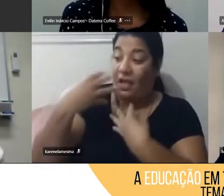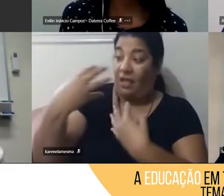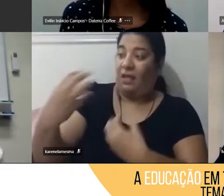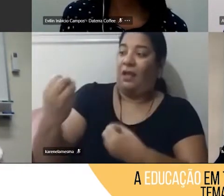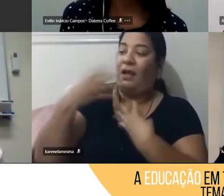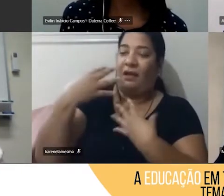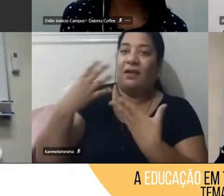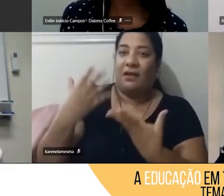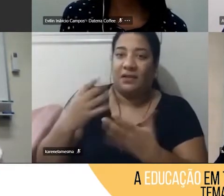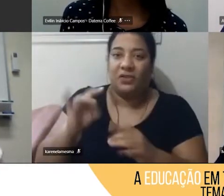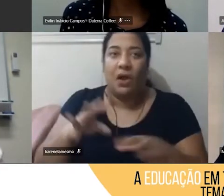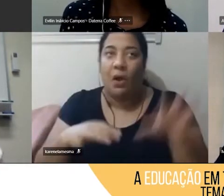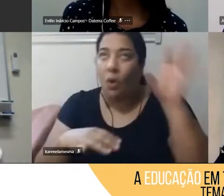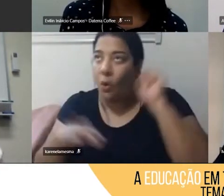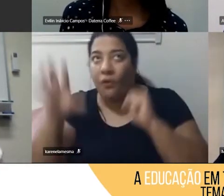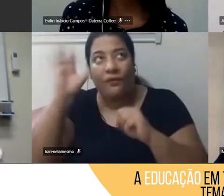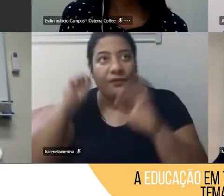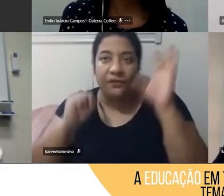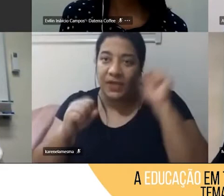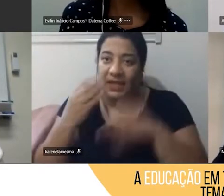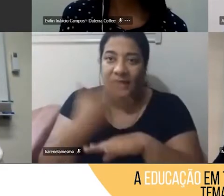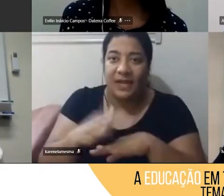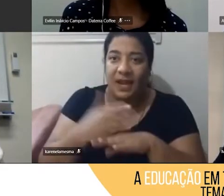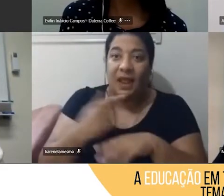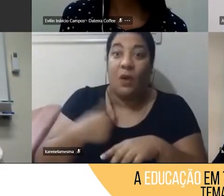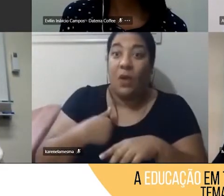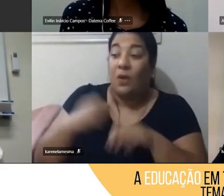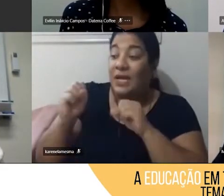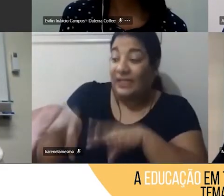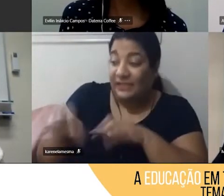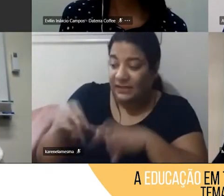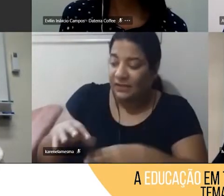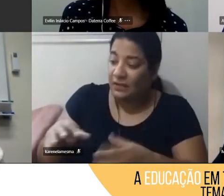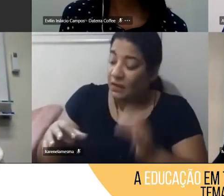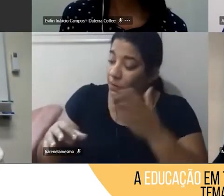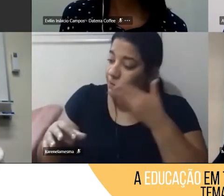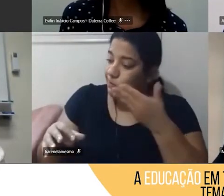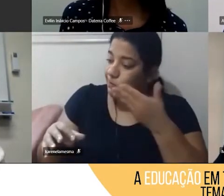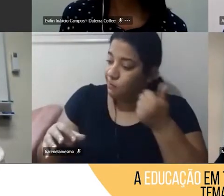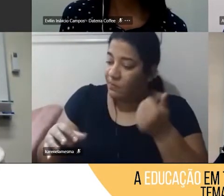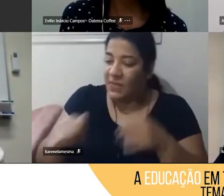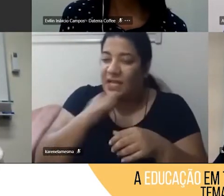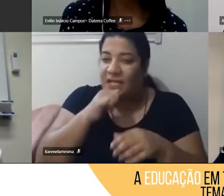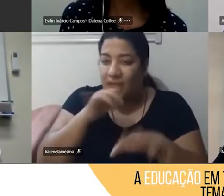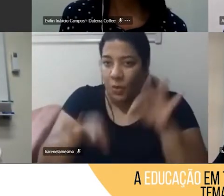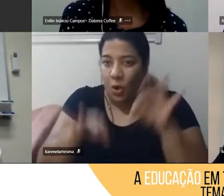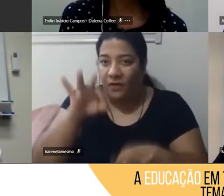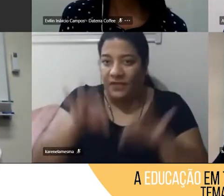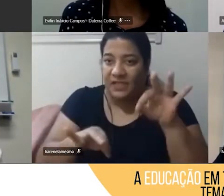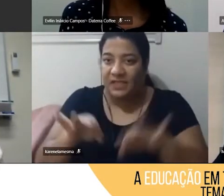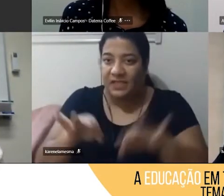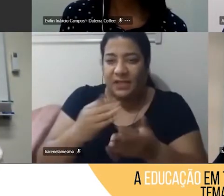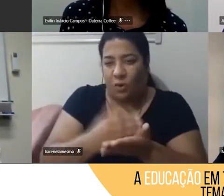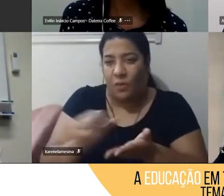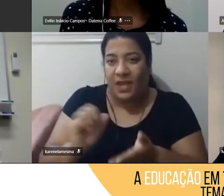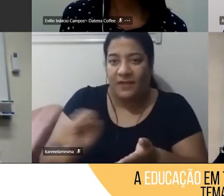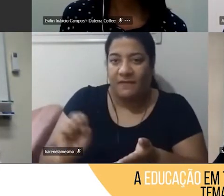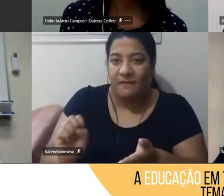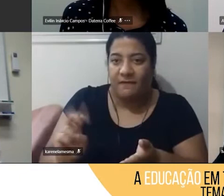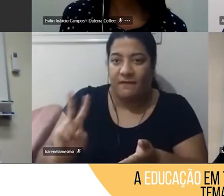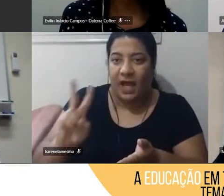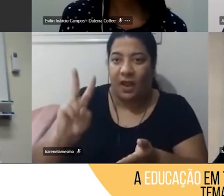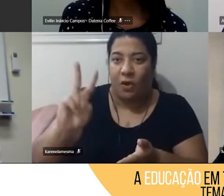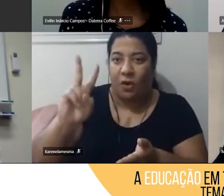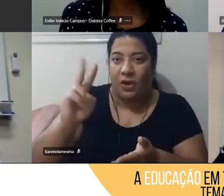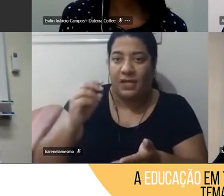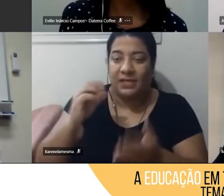Eu lembro de, bem no começo assim, a gente tem uma oficina que é de valores e ética e para mim, naquela época, era difícil até de falar